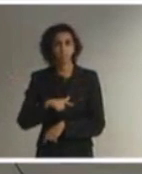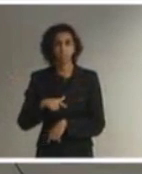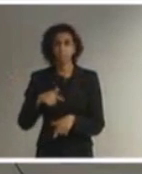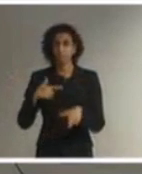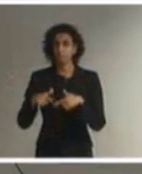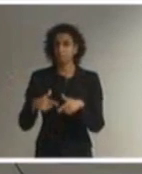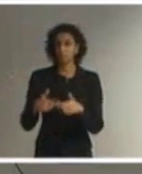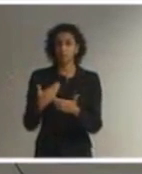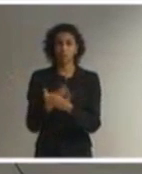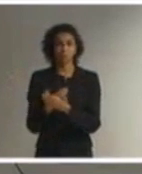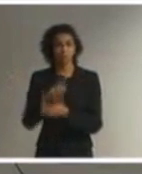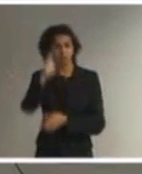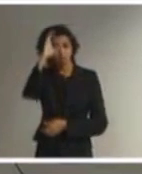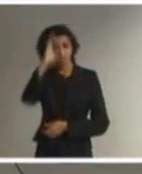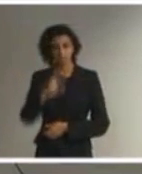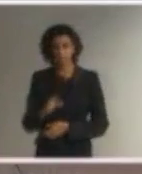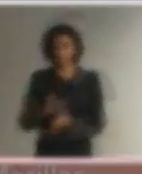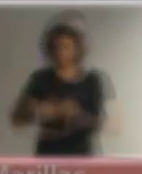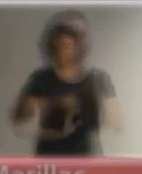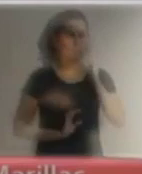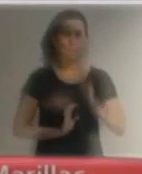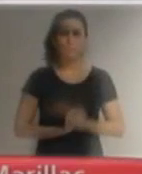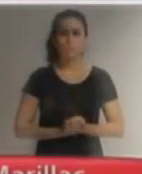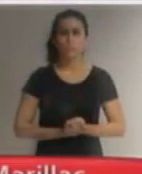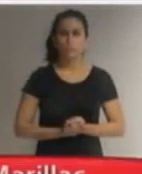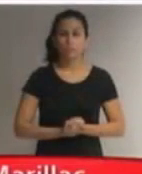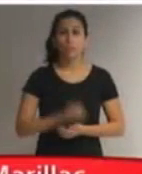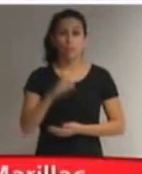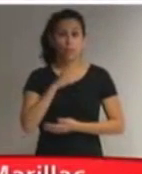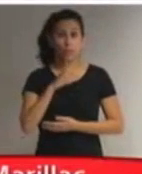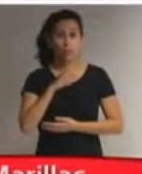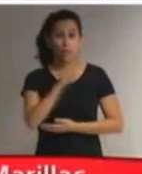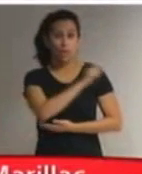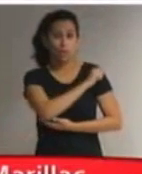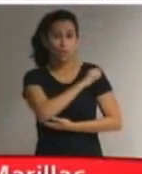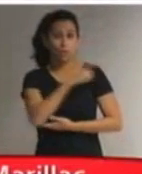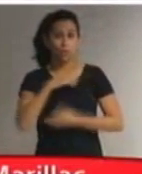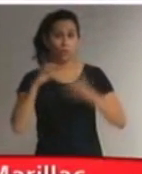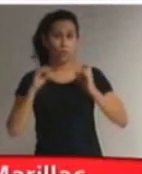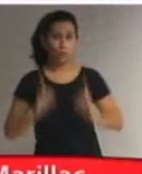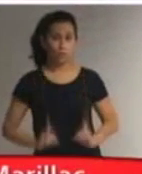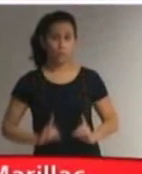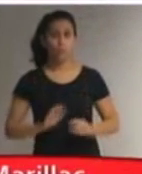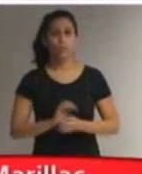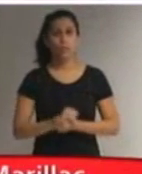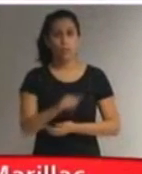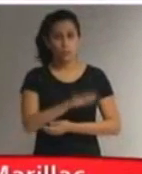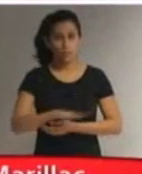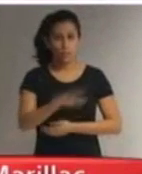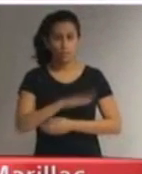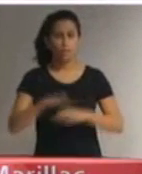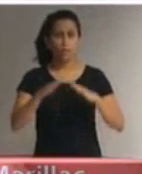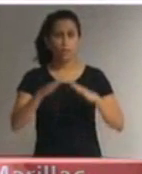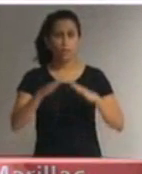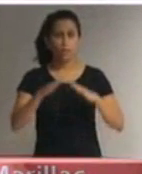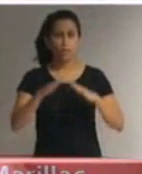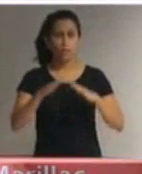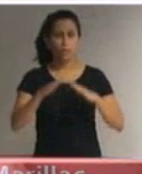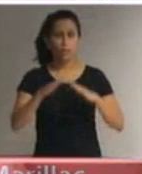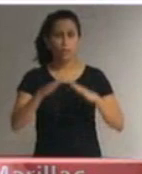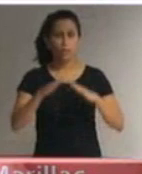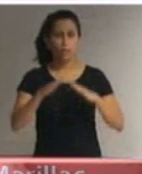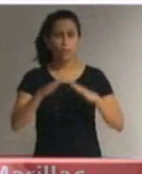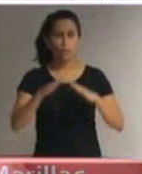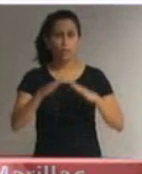a sua cidadania é isso para receber alunos com deficiência em ambientes educacionais comuns